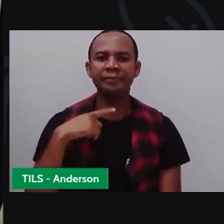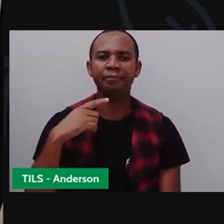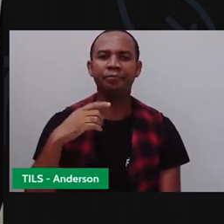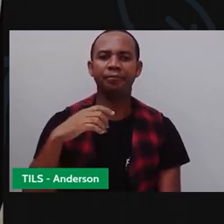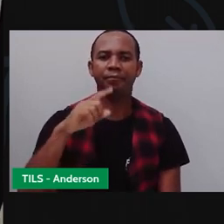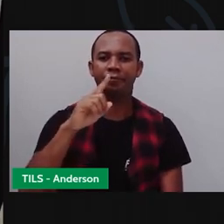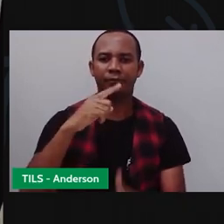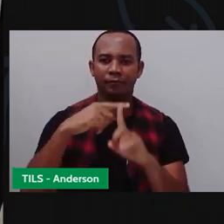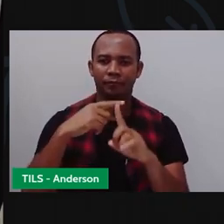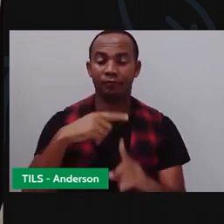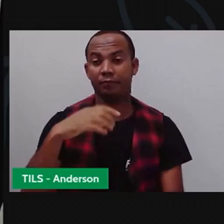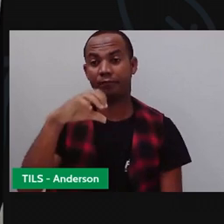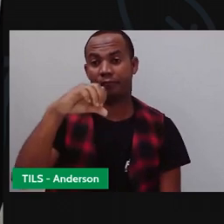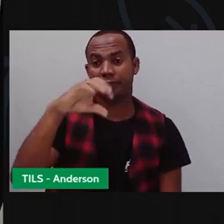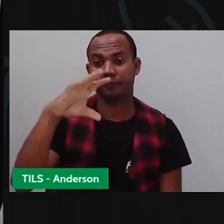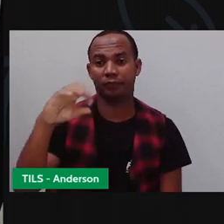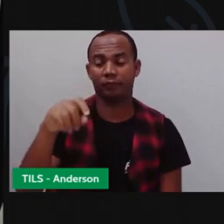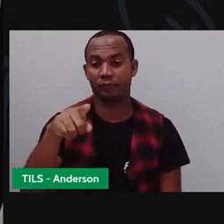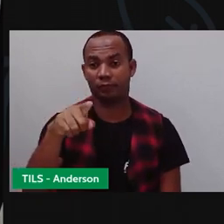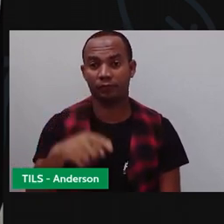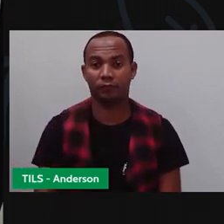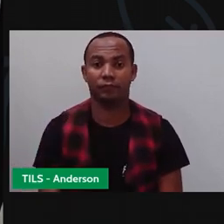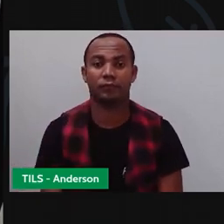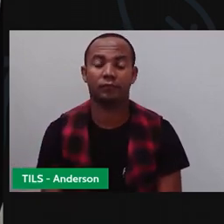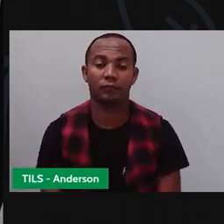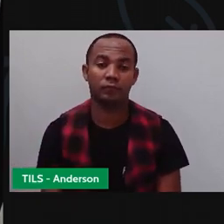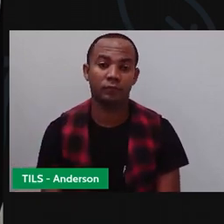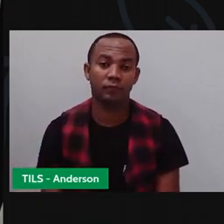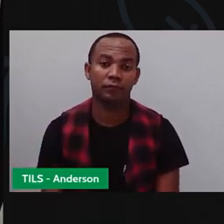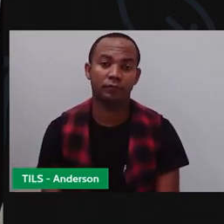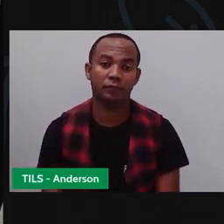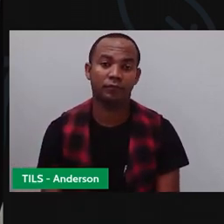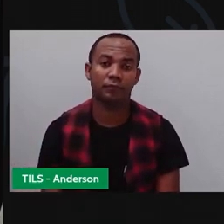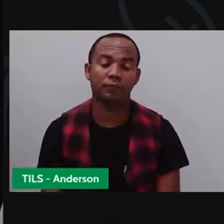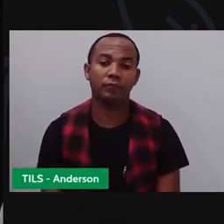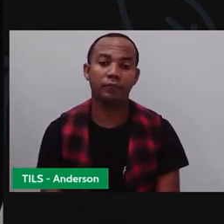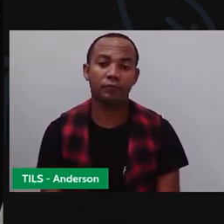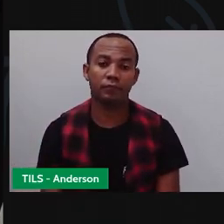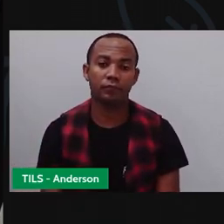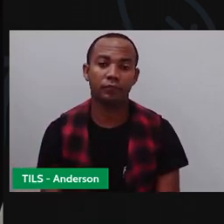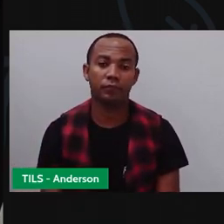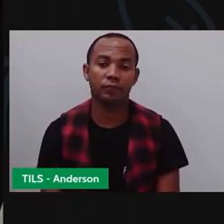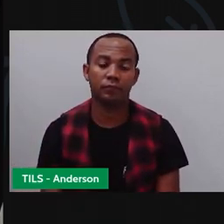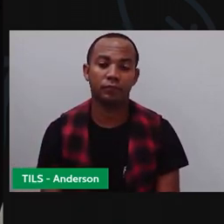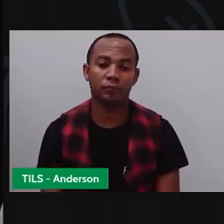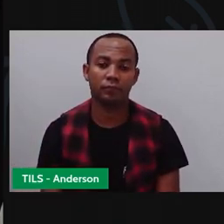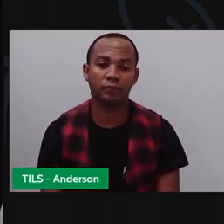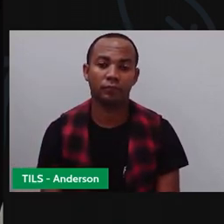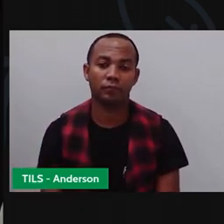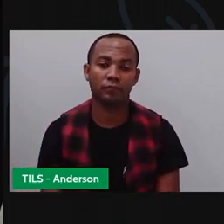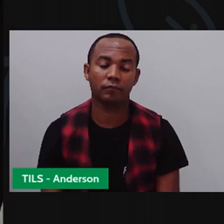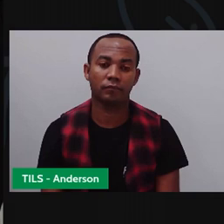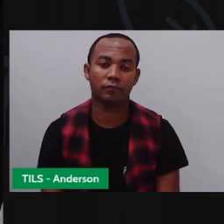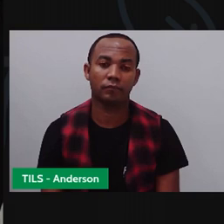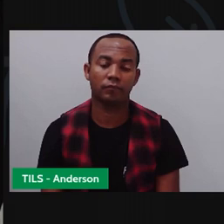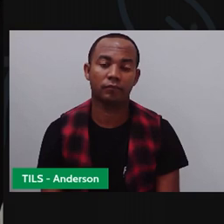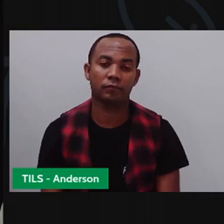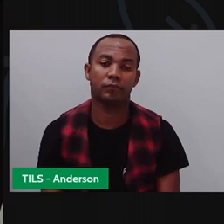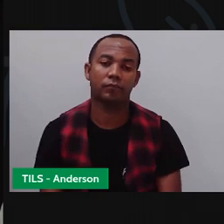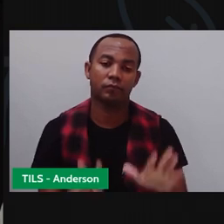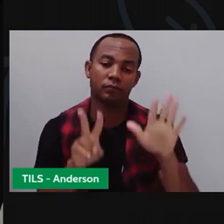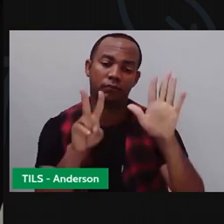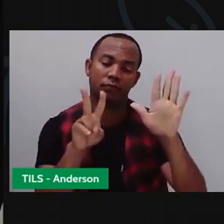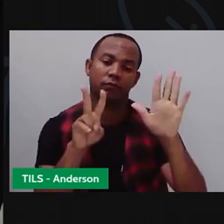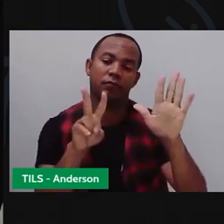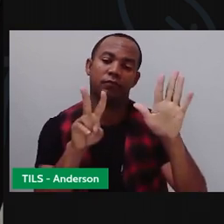Eu posso só fazer a conta como dezena mesmo. Sete dezenas mais nove, não é isso? Então, vamos lá. Sete. Sete